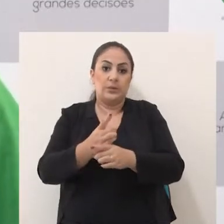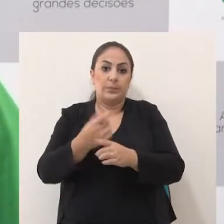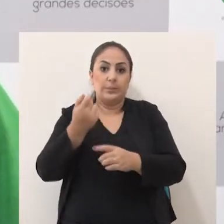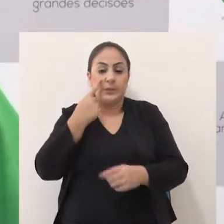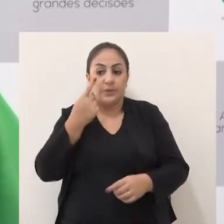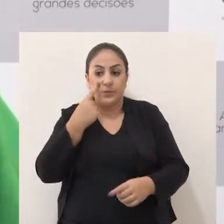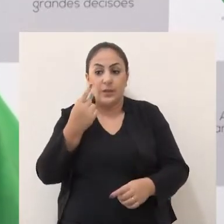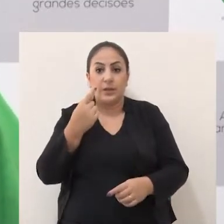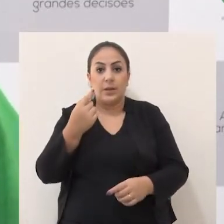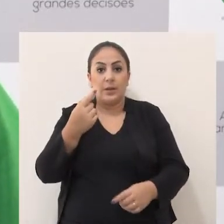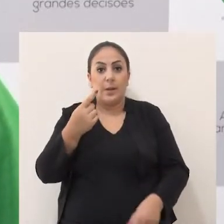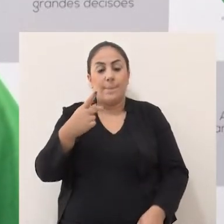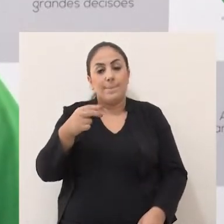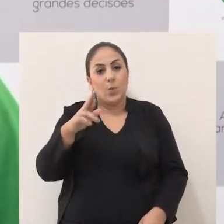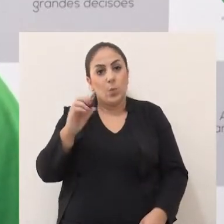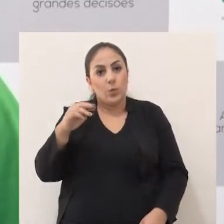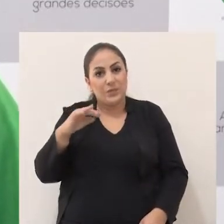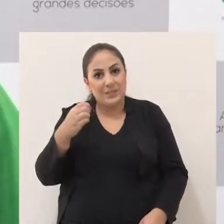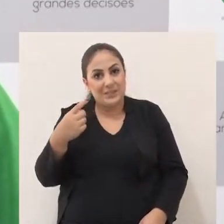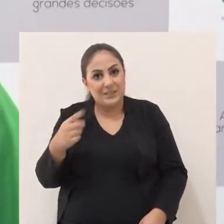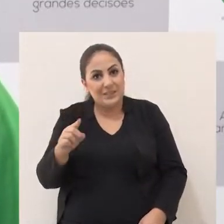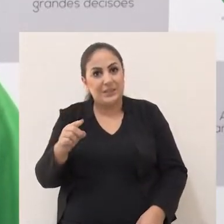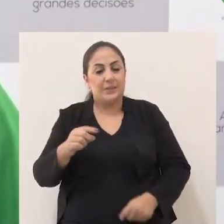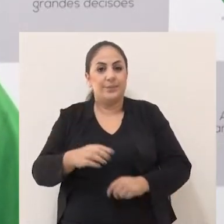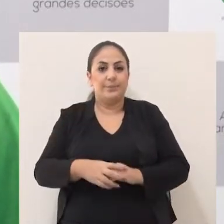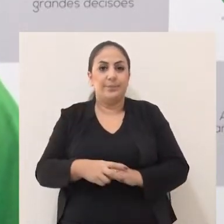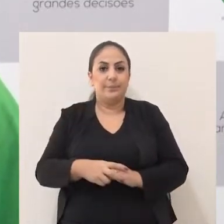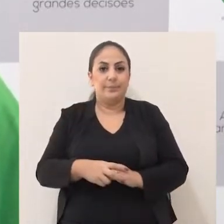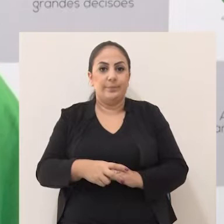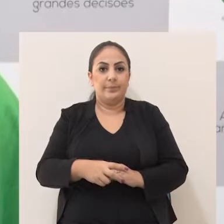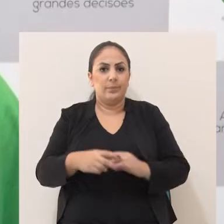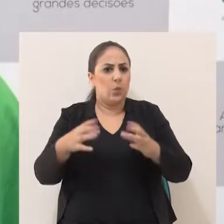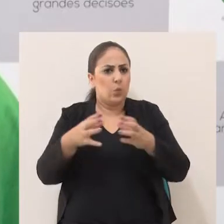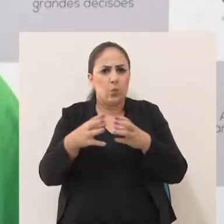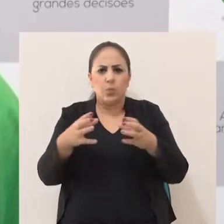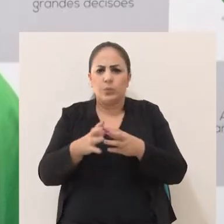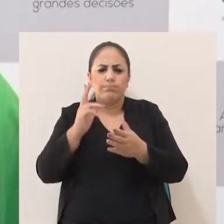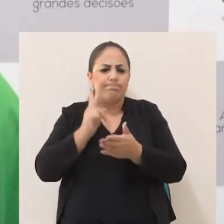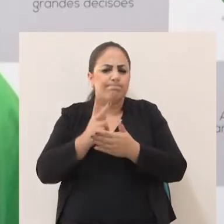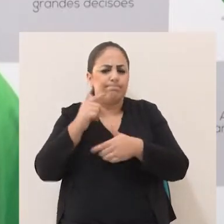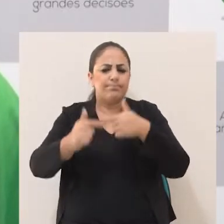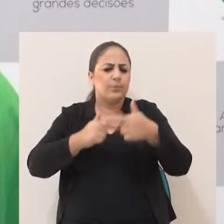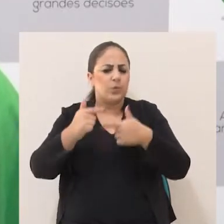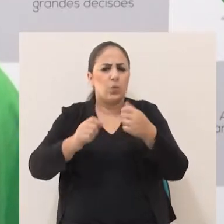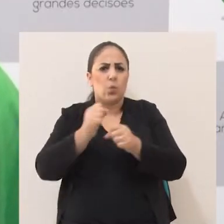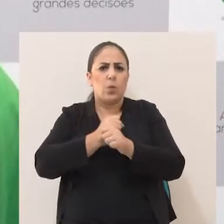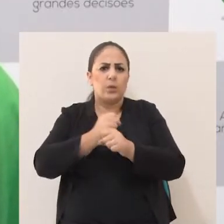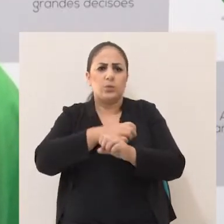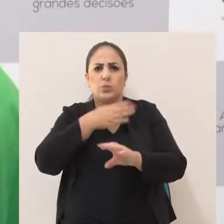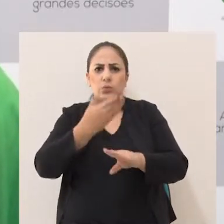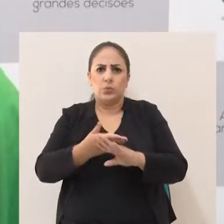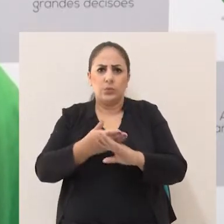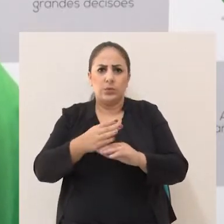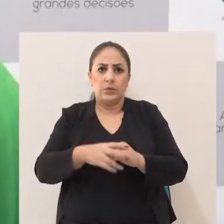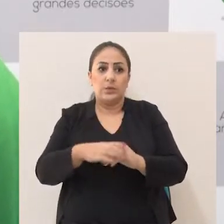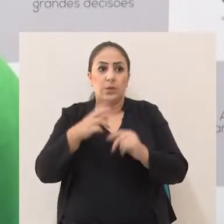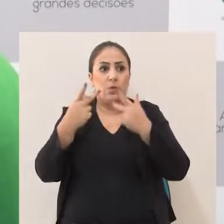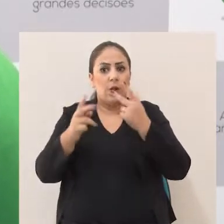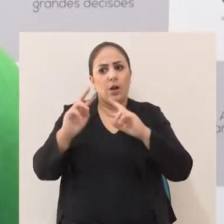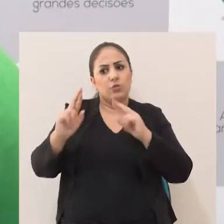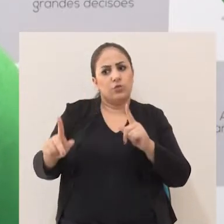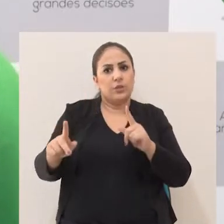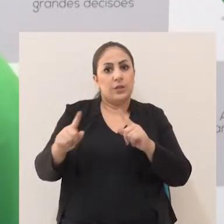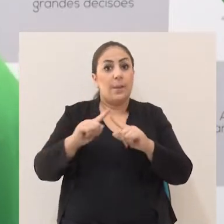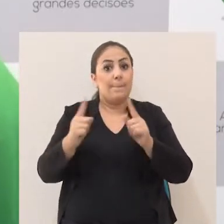já temos uma promoção. E a academia sempre trabalhou o ano todo. Eu não digo que a academia